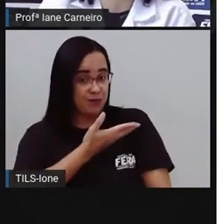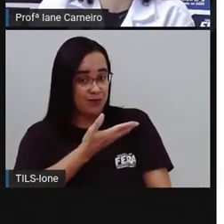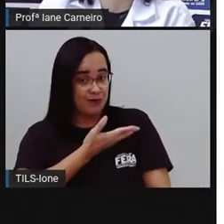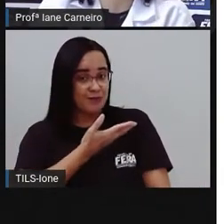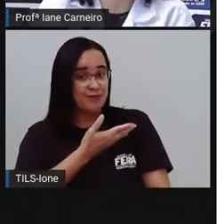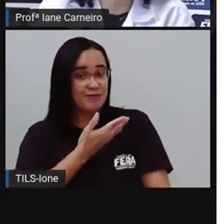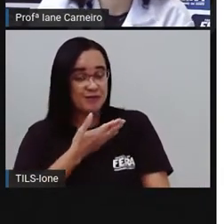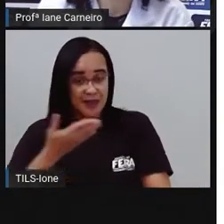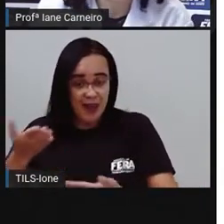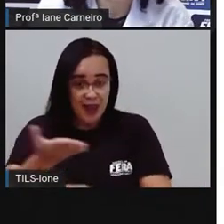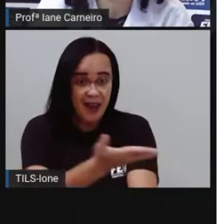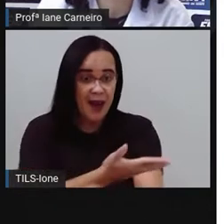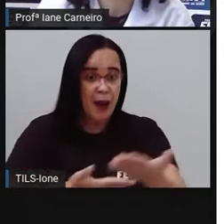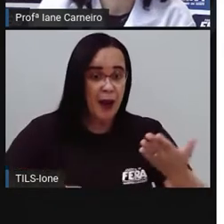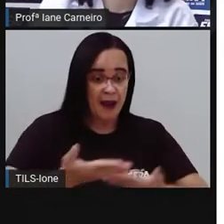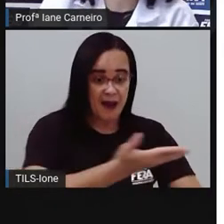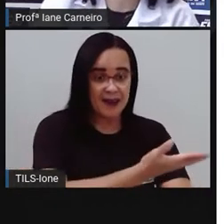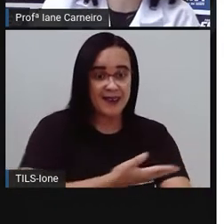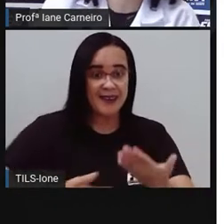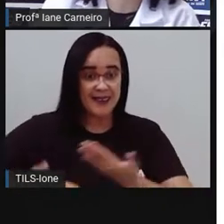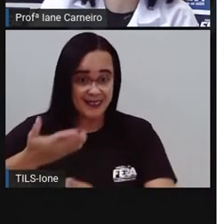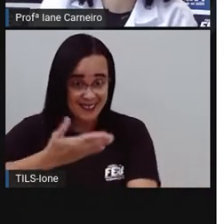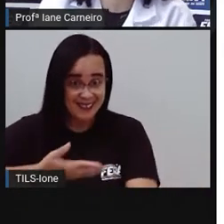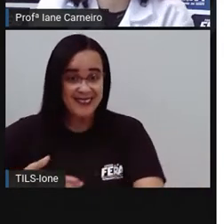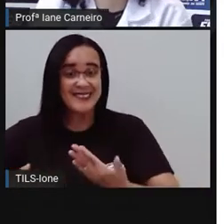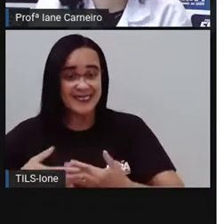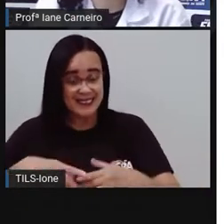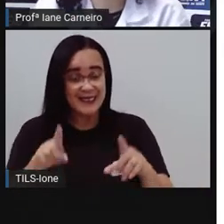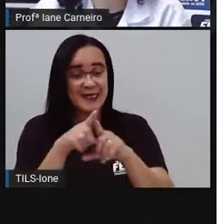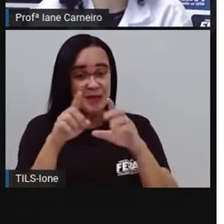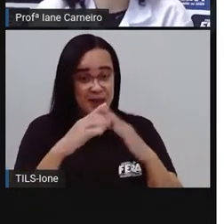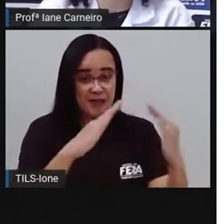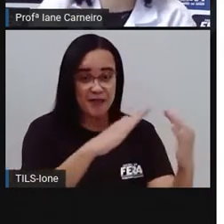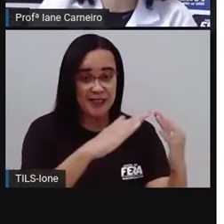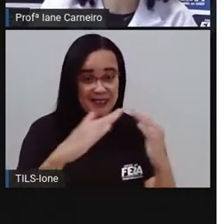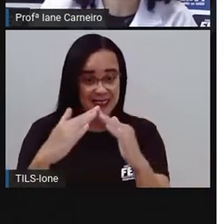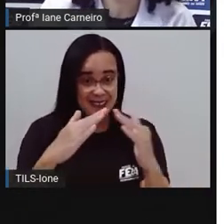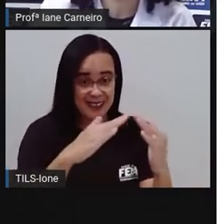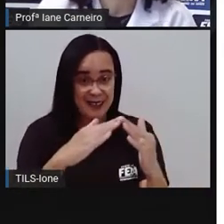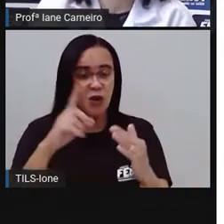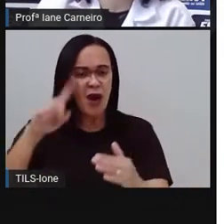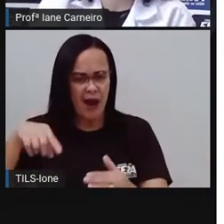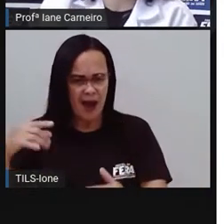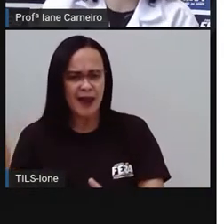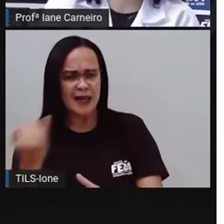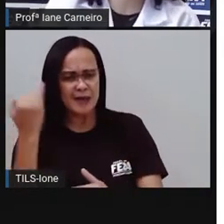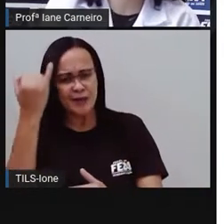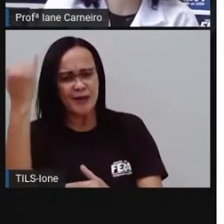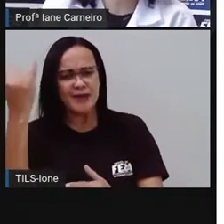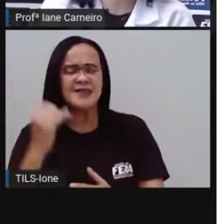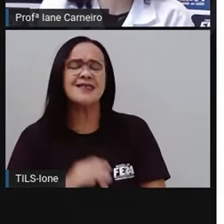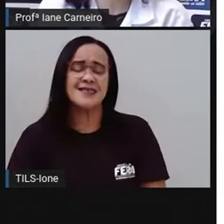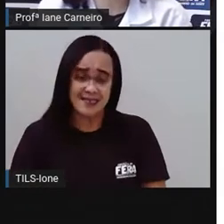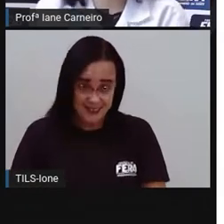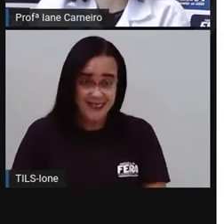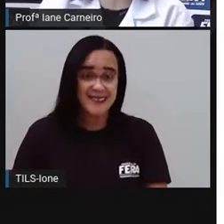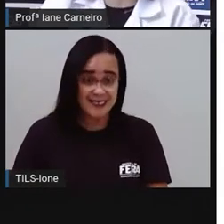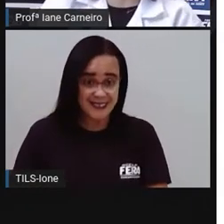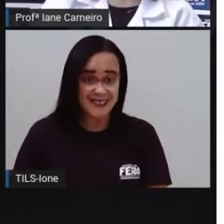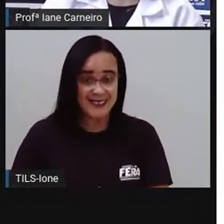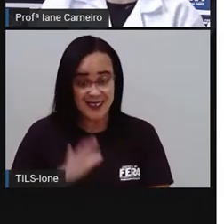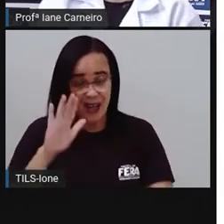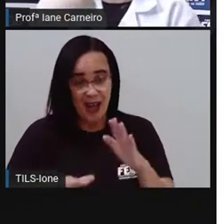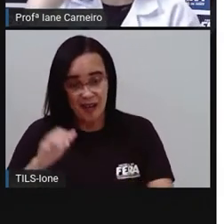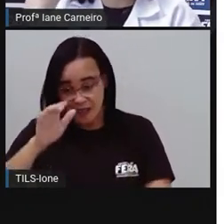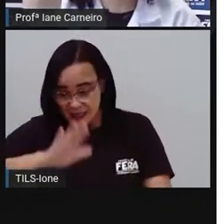passamos a conhecer várias pessoas e nos tornamos amigos, né? Então, é bem comum, né? A gente ter amigos de infância,